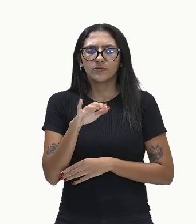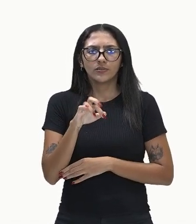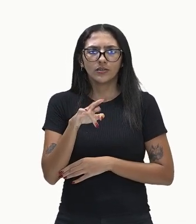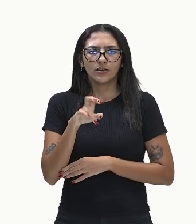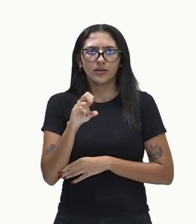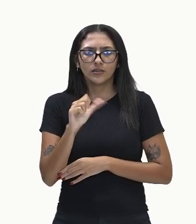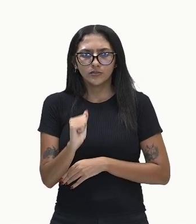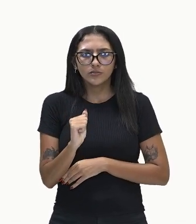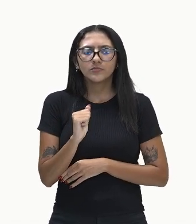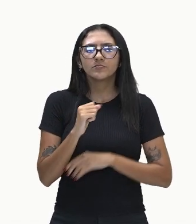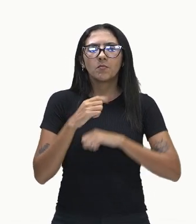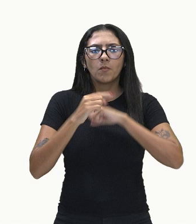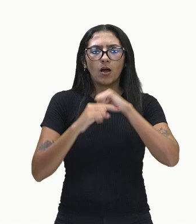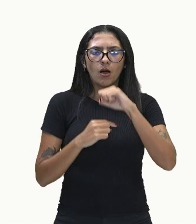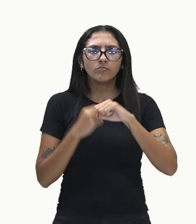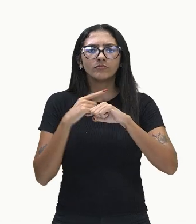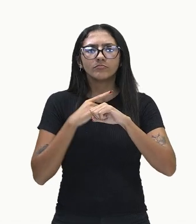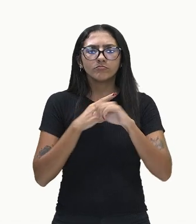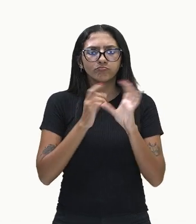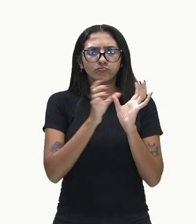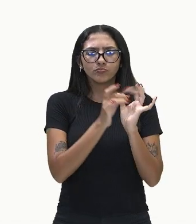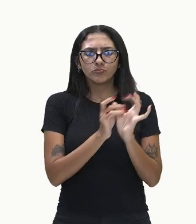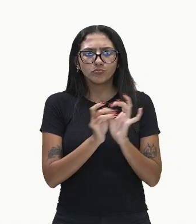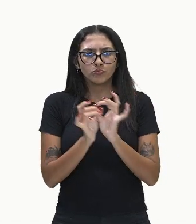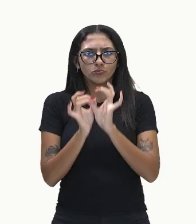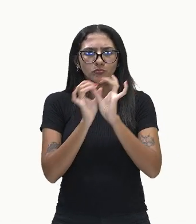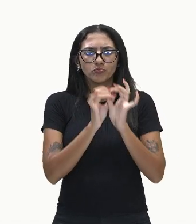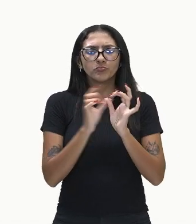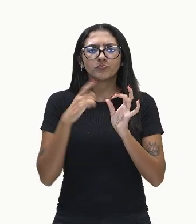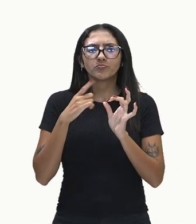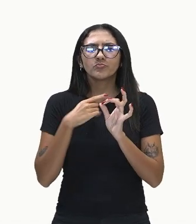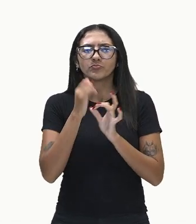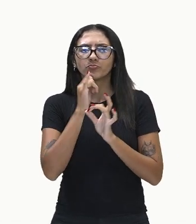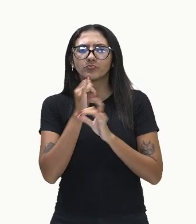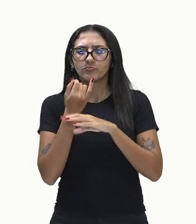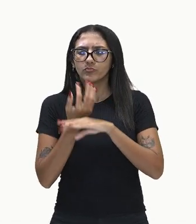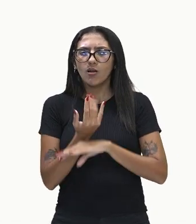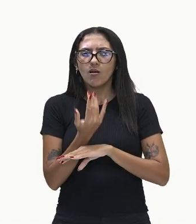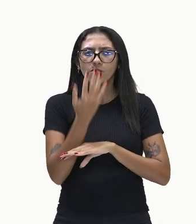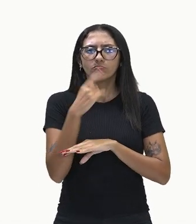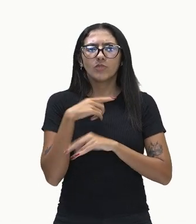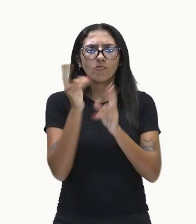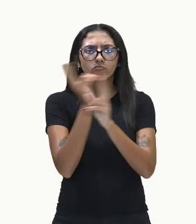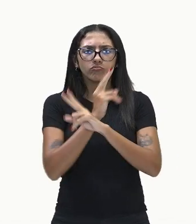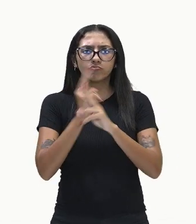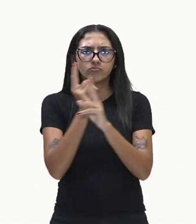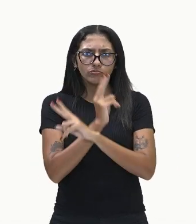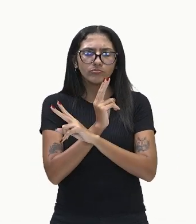átomos que se ligam e eles vão evaporar, vão ficar presentes no ar.